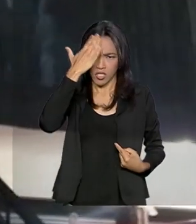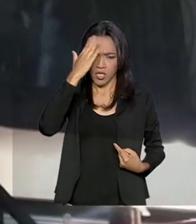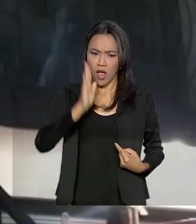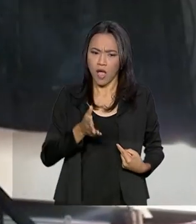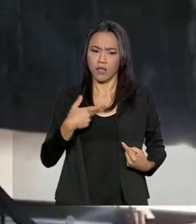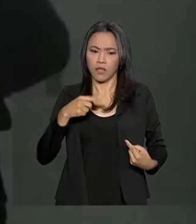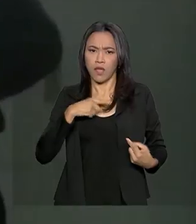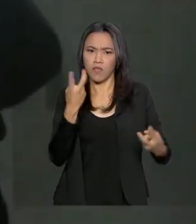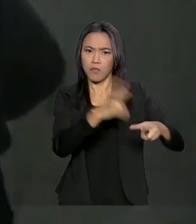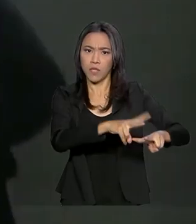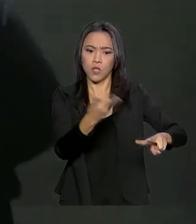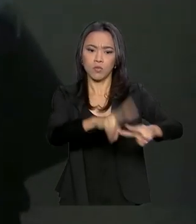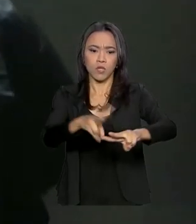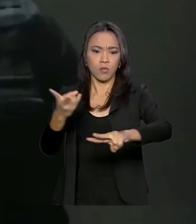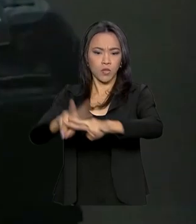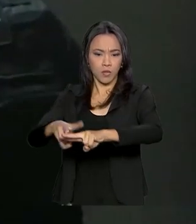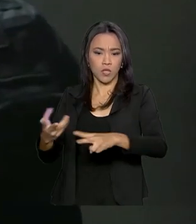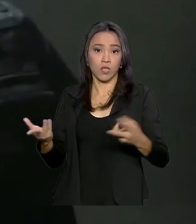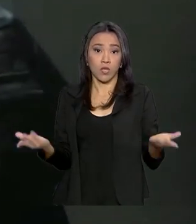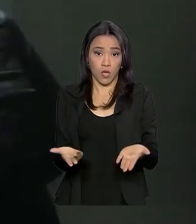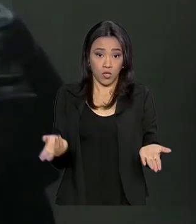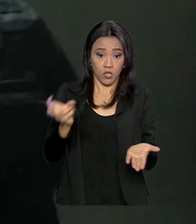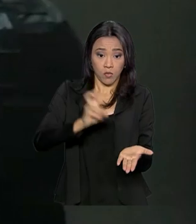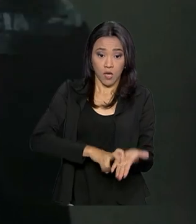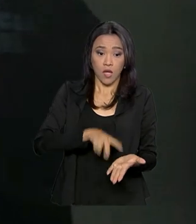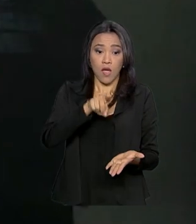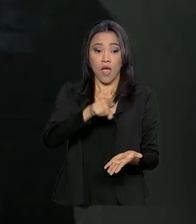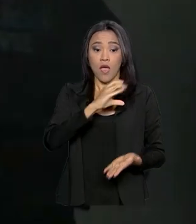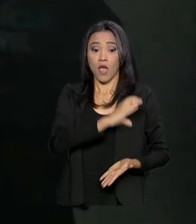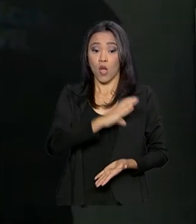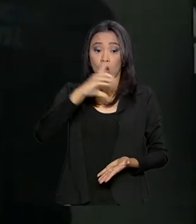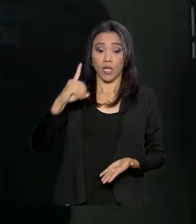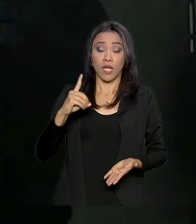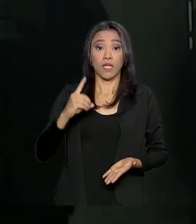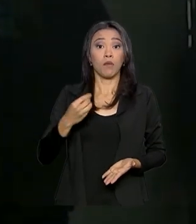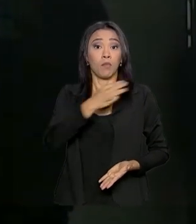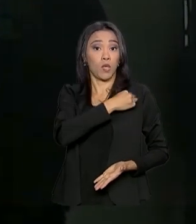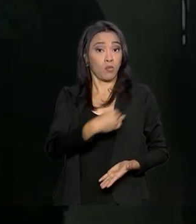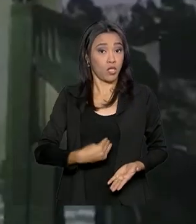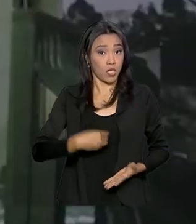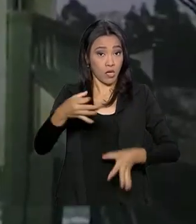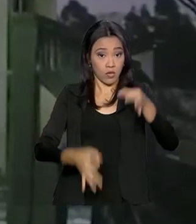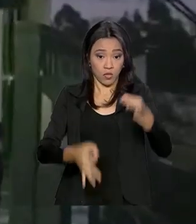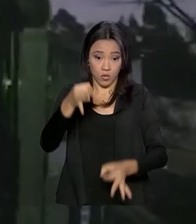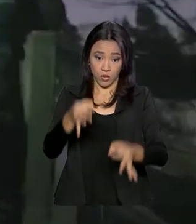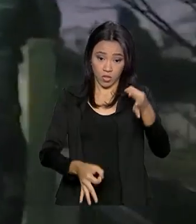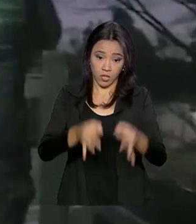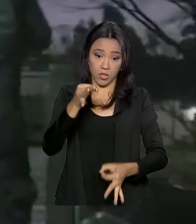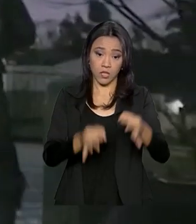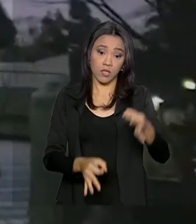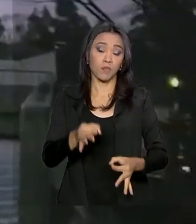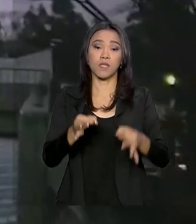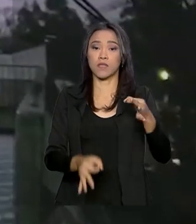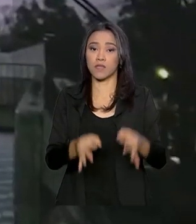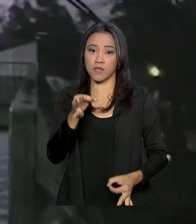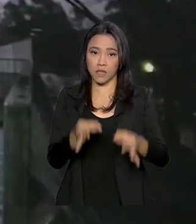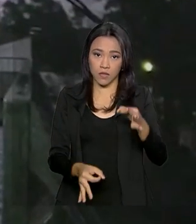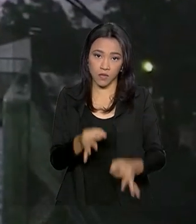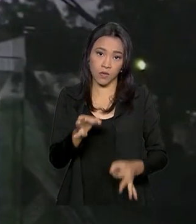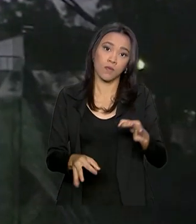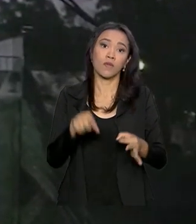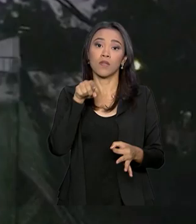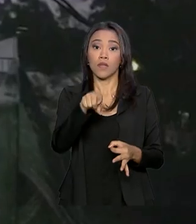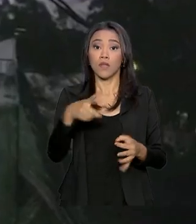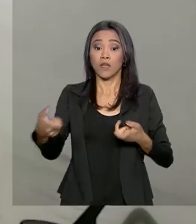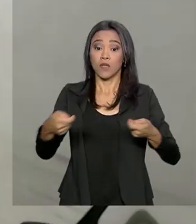prisões em flagrante nesta manhã. A operação é coordenada pelo Ministério da Justiça e Segurança Pública a partir do Centro Integrado de Comando